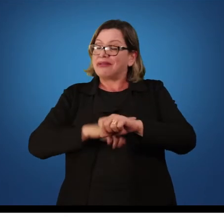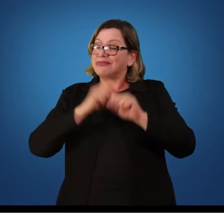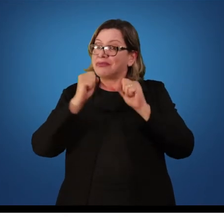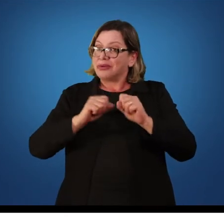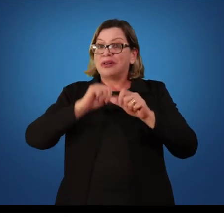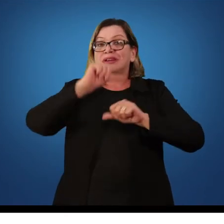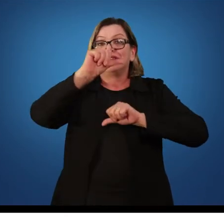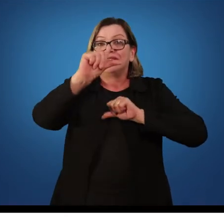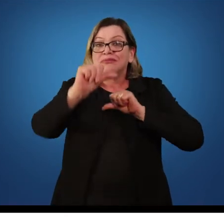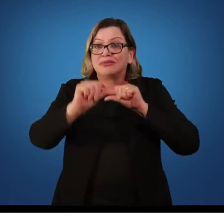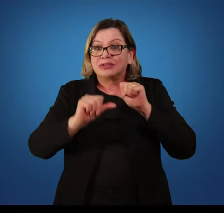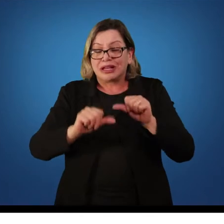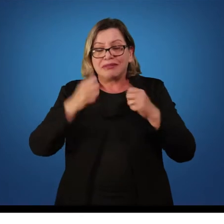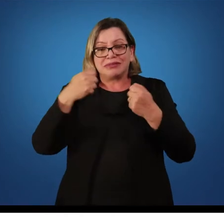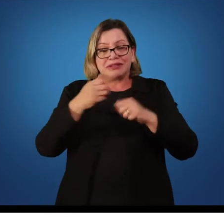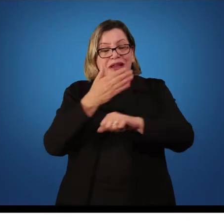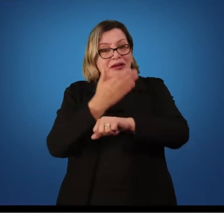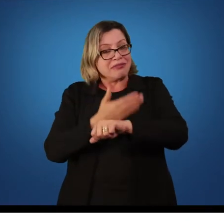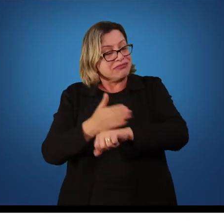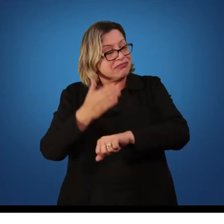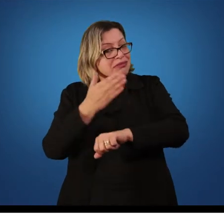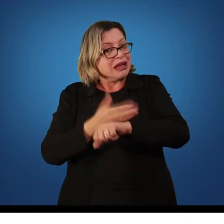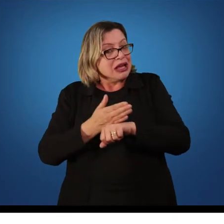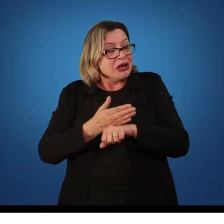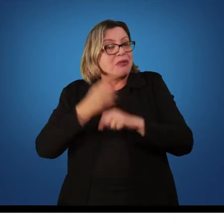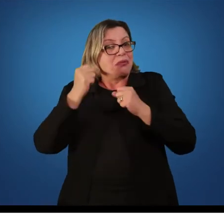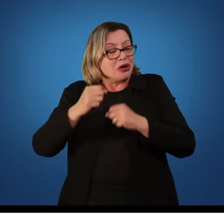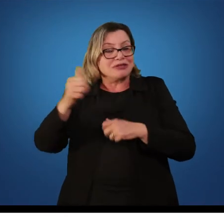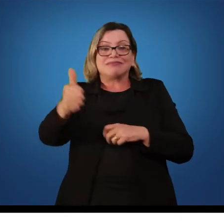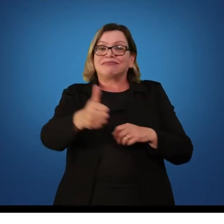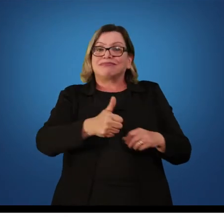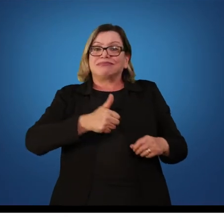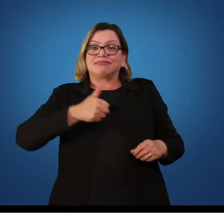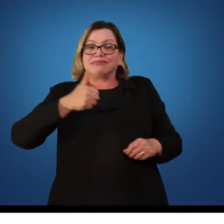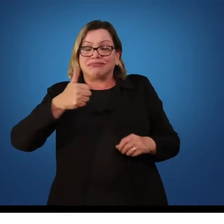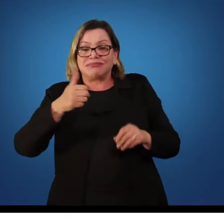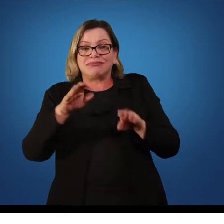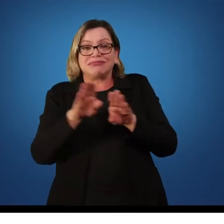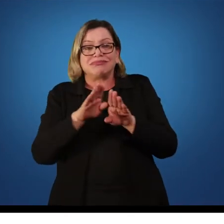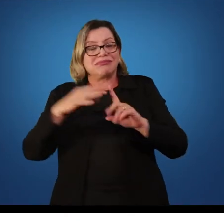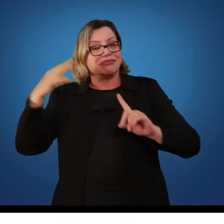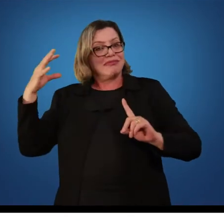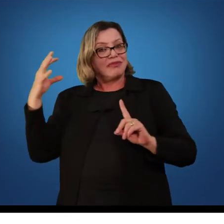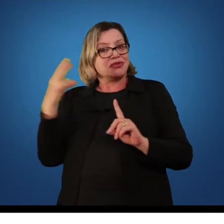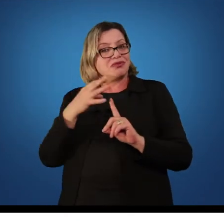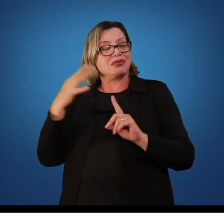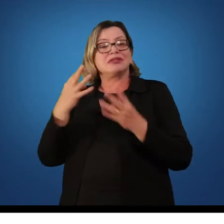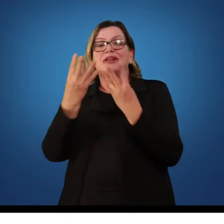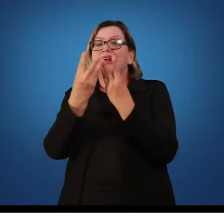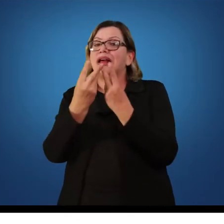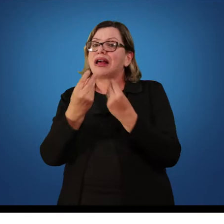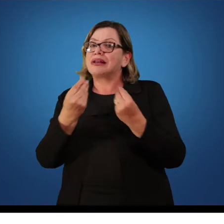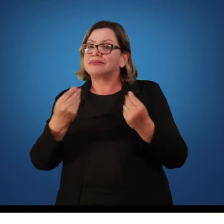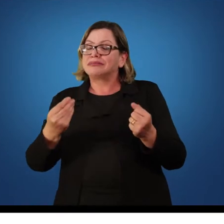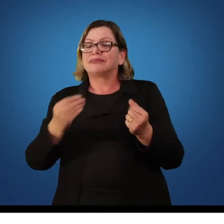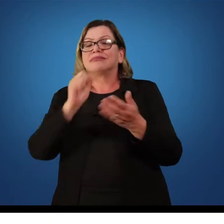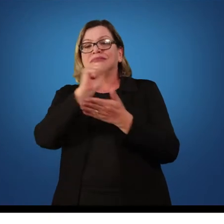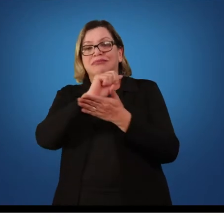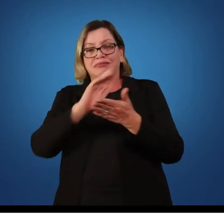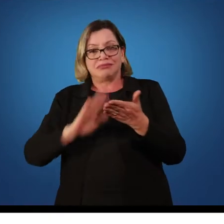pode ser treinada, ela pode ser melhorada com o tempo e que influencia no desempenho da tarefa.